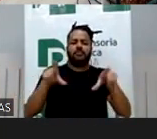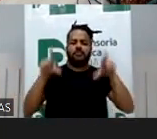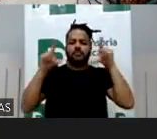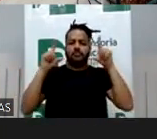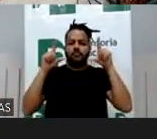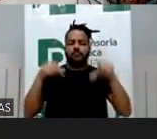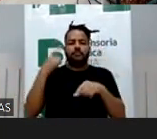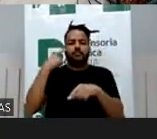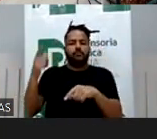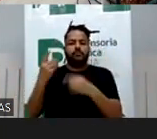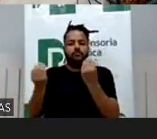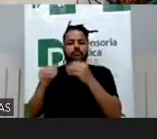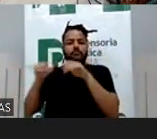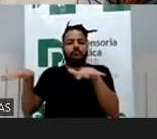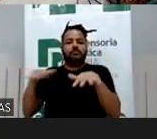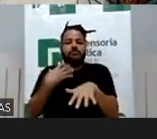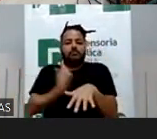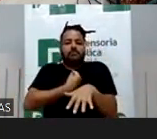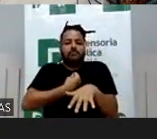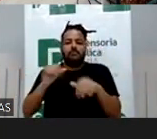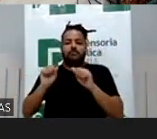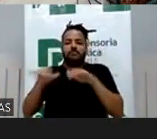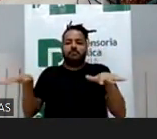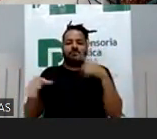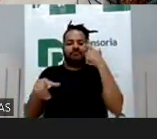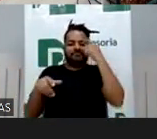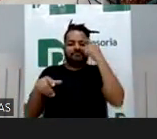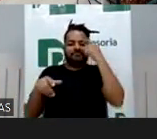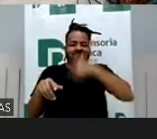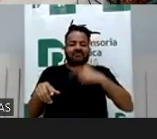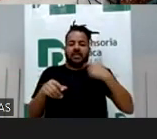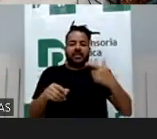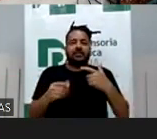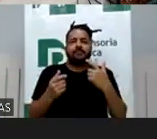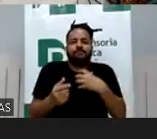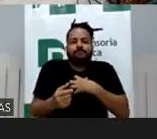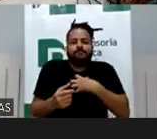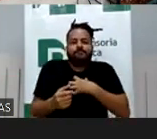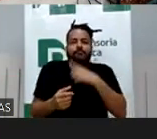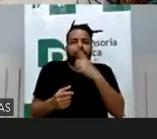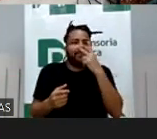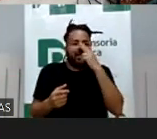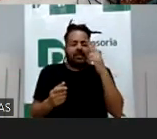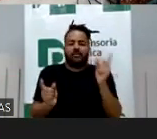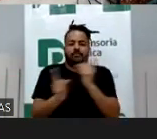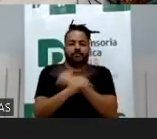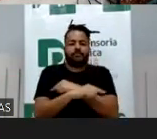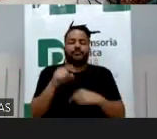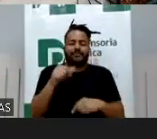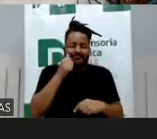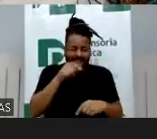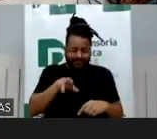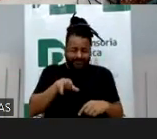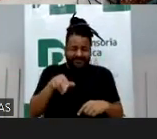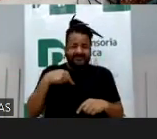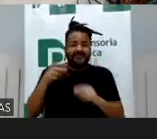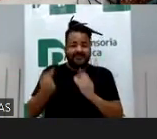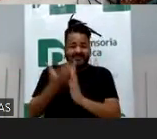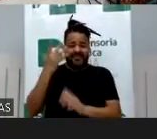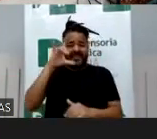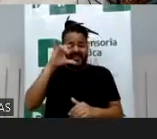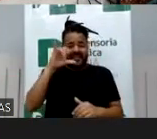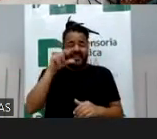compartilha, a própria vida com quem não conhece, não faz sentido pra ele. Mas ele, minha irmã, criou um perfil pra ele no Instagram